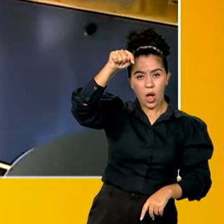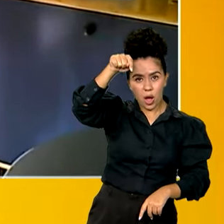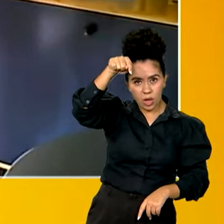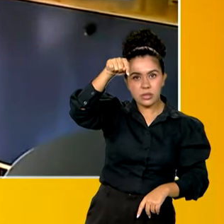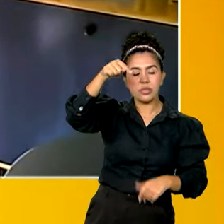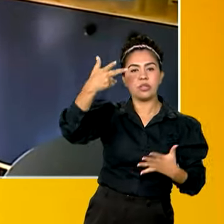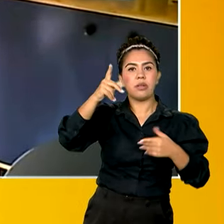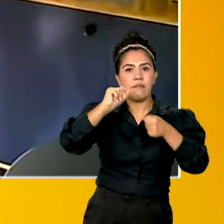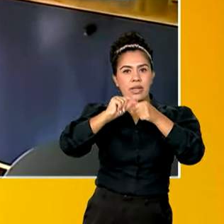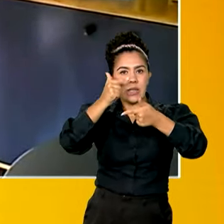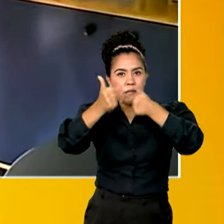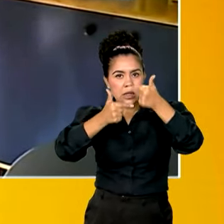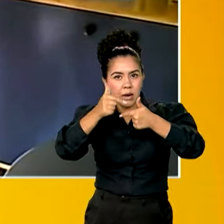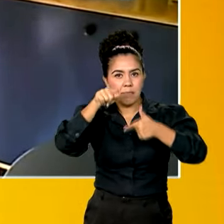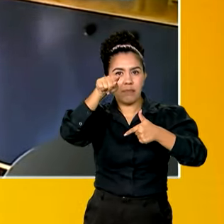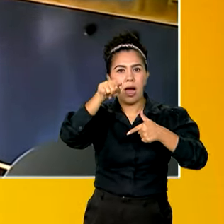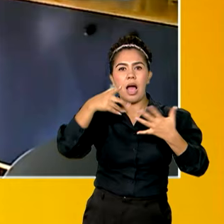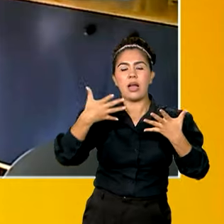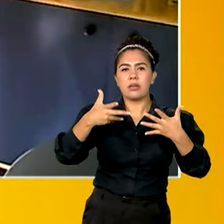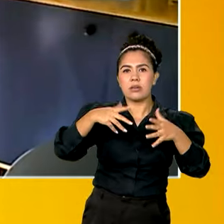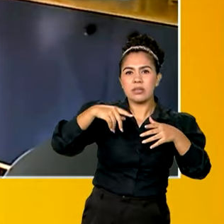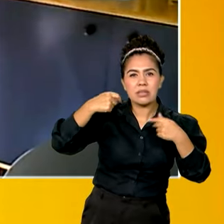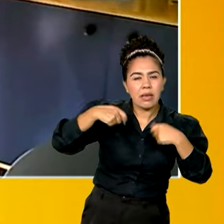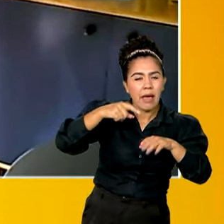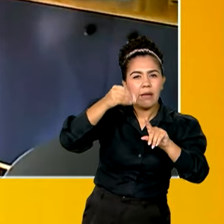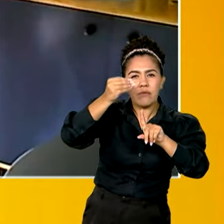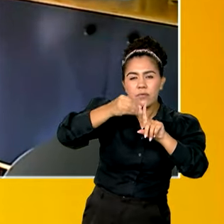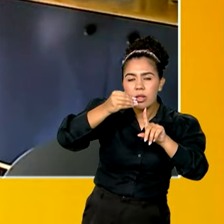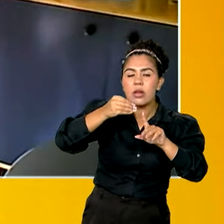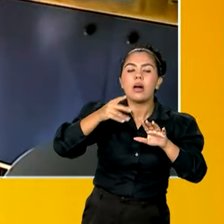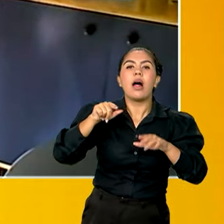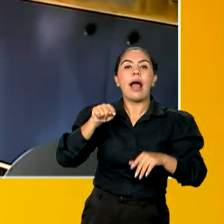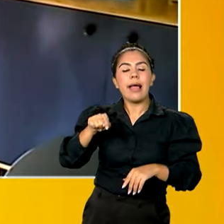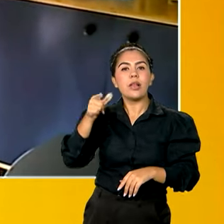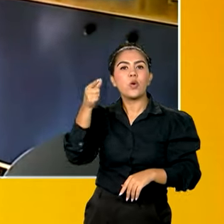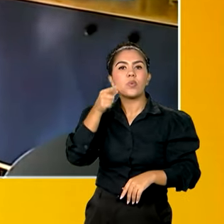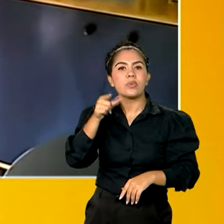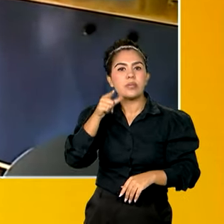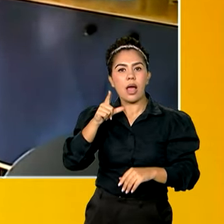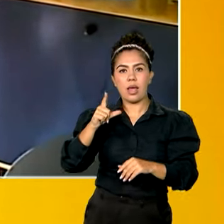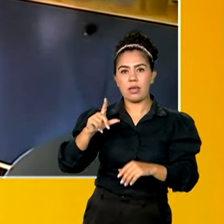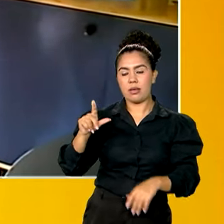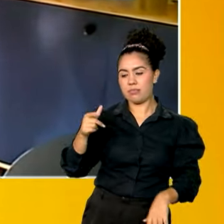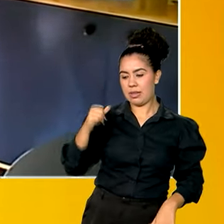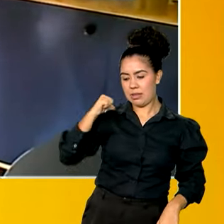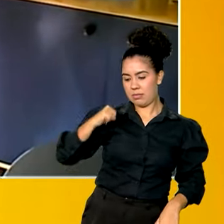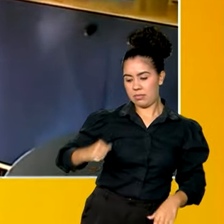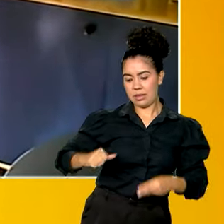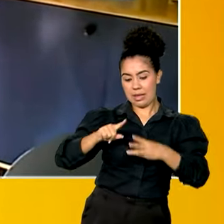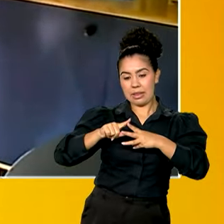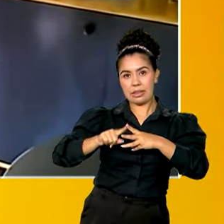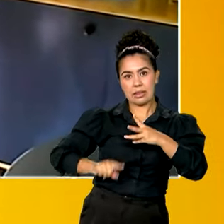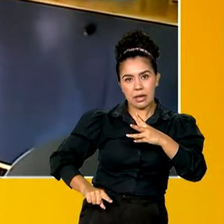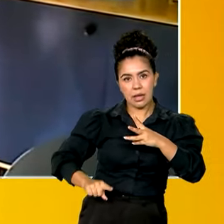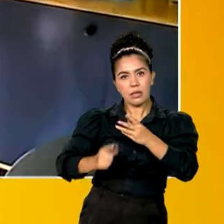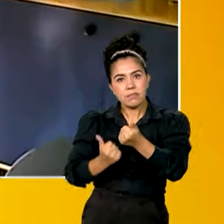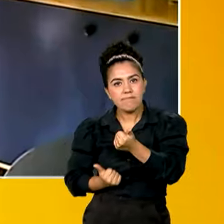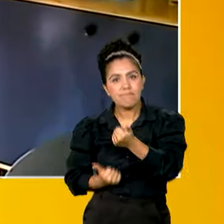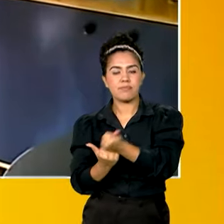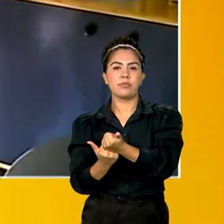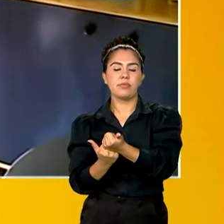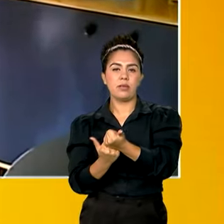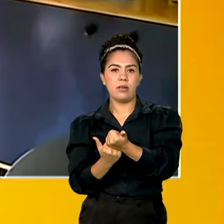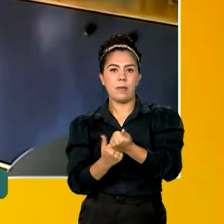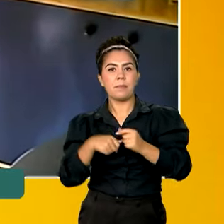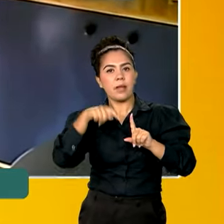num município de alta vulnerabilidade na região norte do país, ele recebe três bolsas de ajuda de custo para que ele